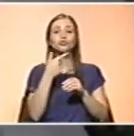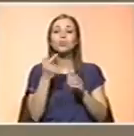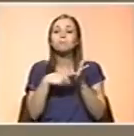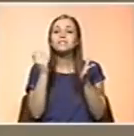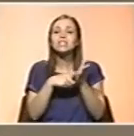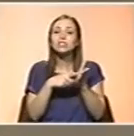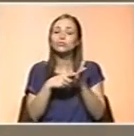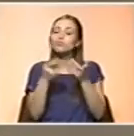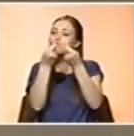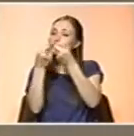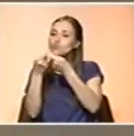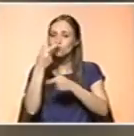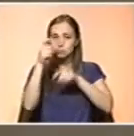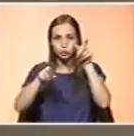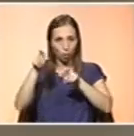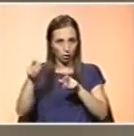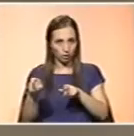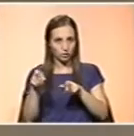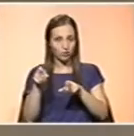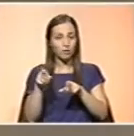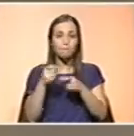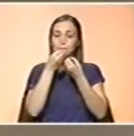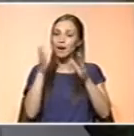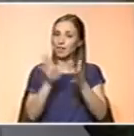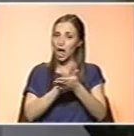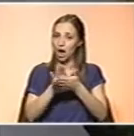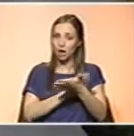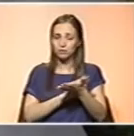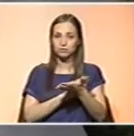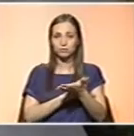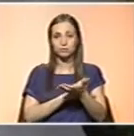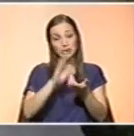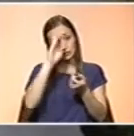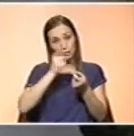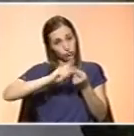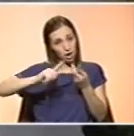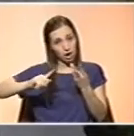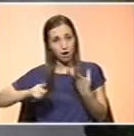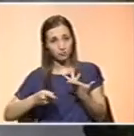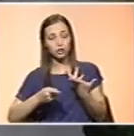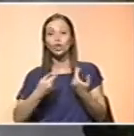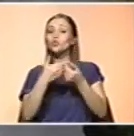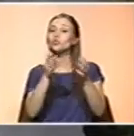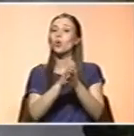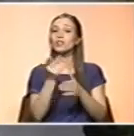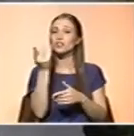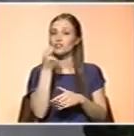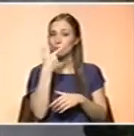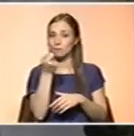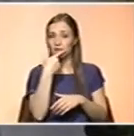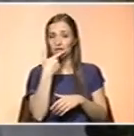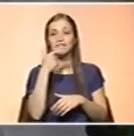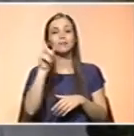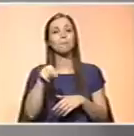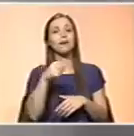caso para que nenhum dos benefícios se perca dos inúmeros que sabemos terem, todas as vitaminas e também os sais